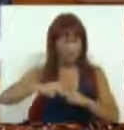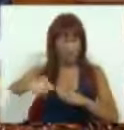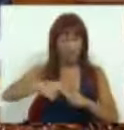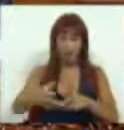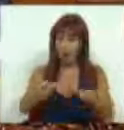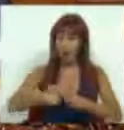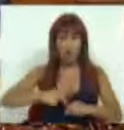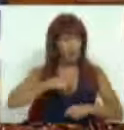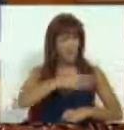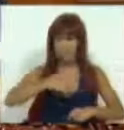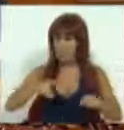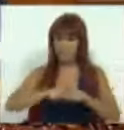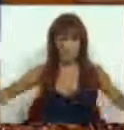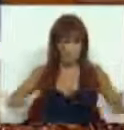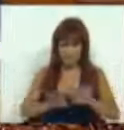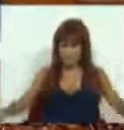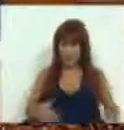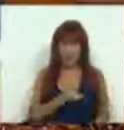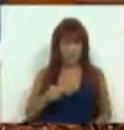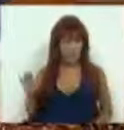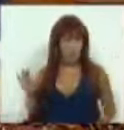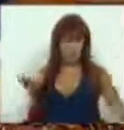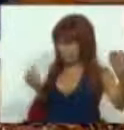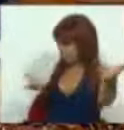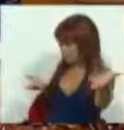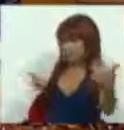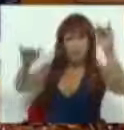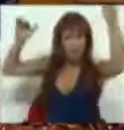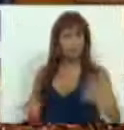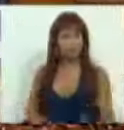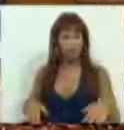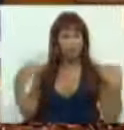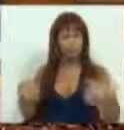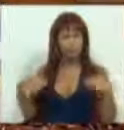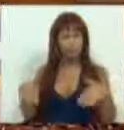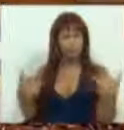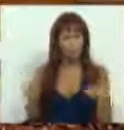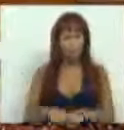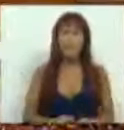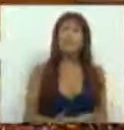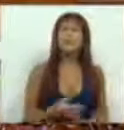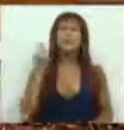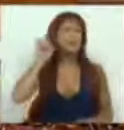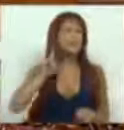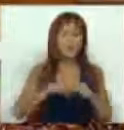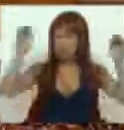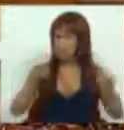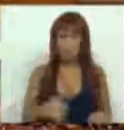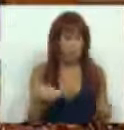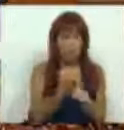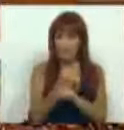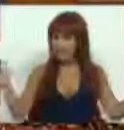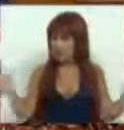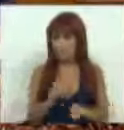Orçamento para a Saúde ao nível do ano de 2004. Ora, tal representa uma redução gigantesca e significa reduzir a carteira de